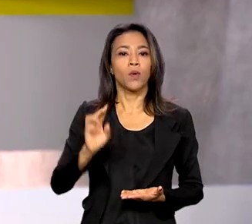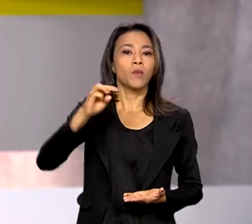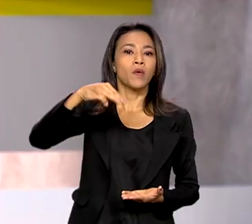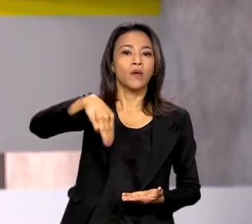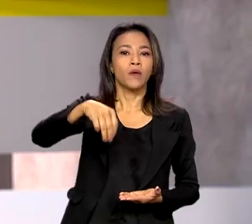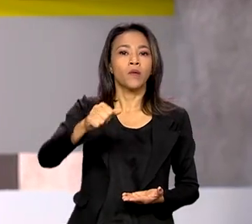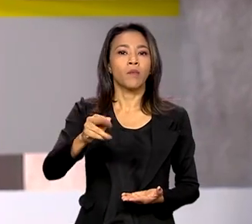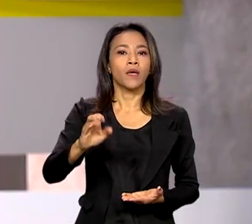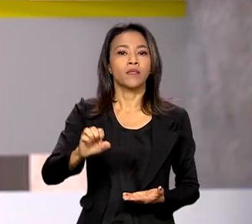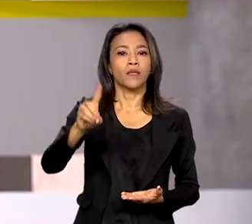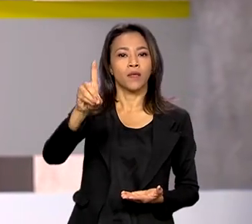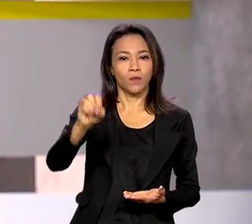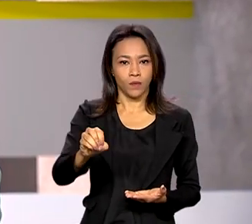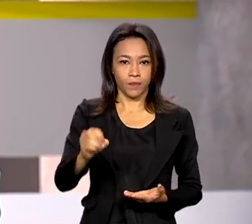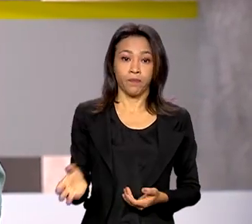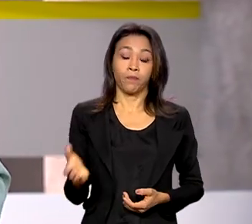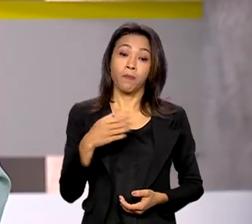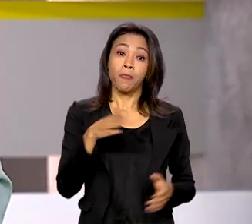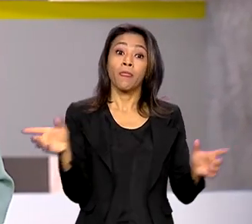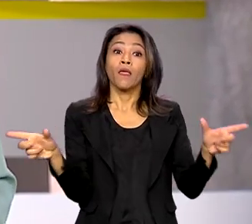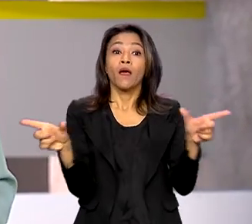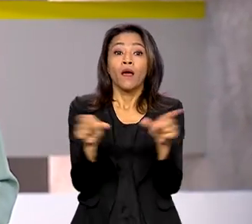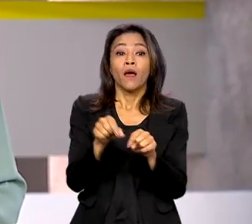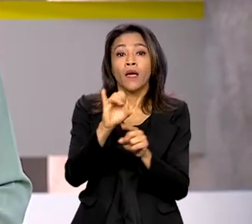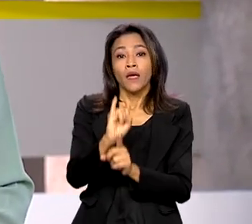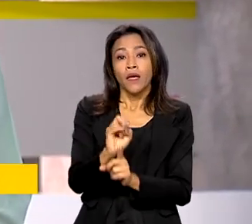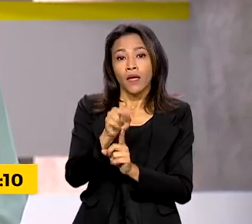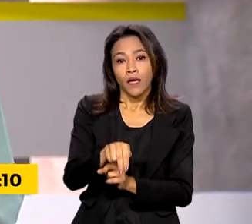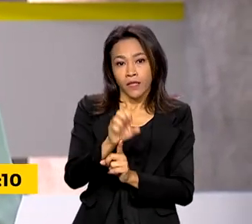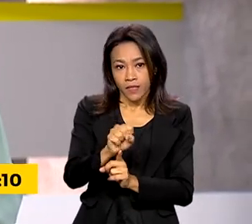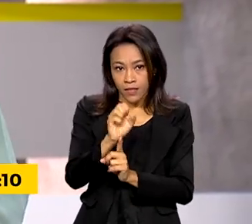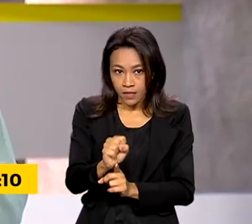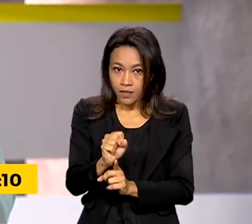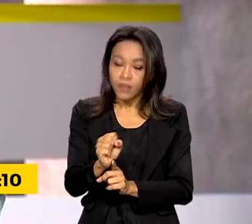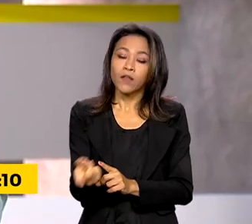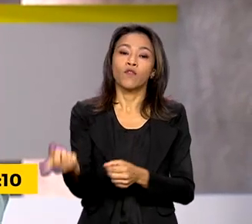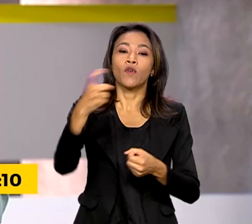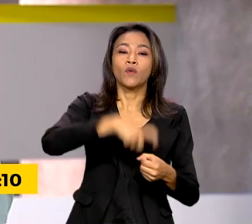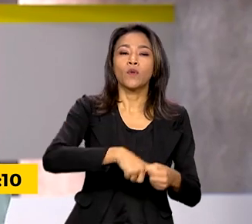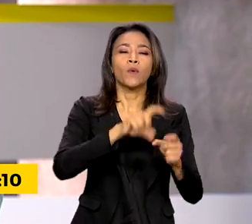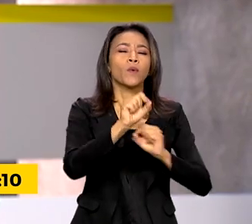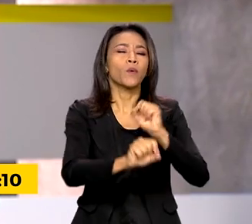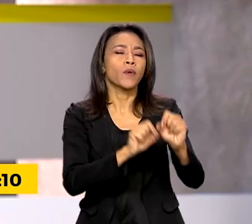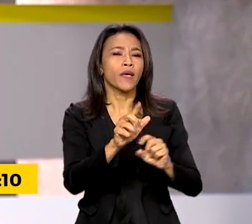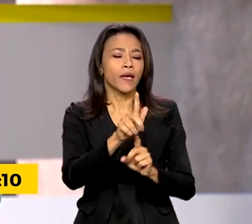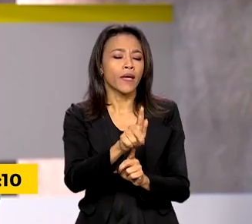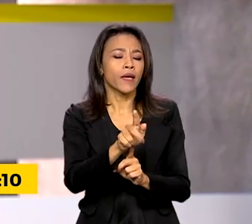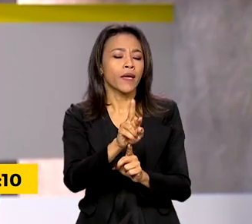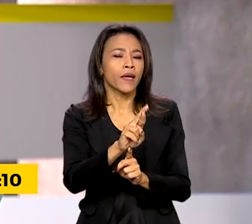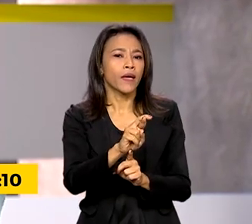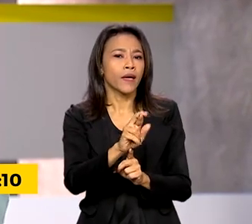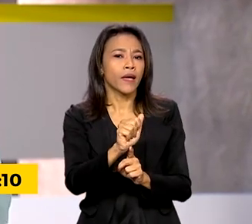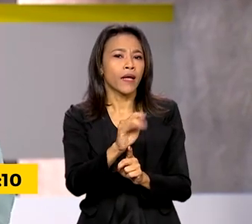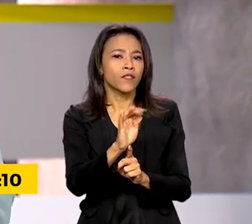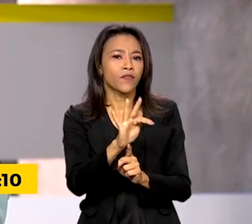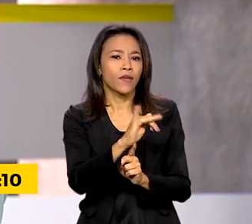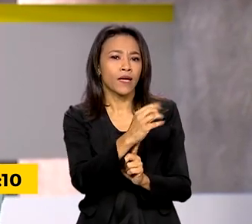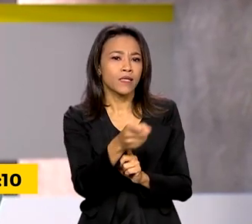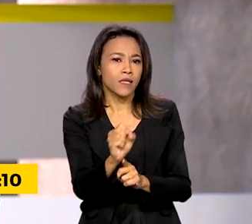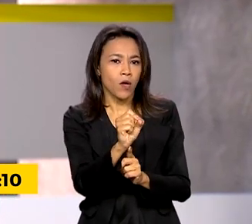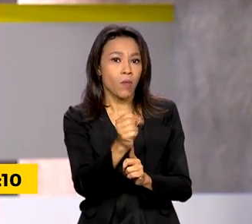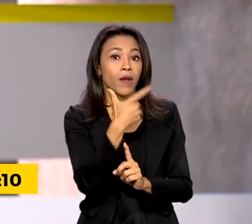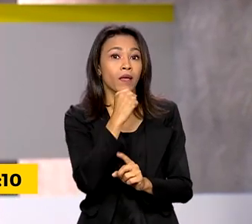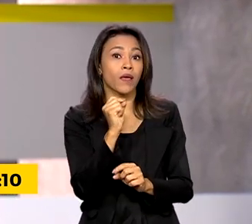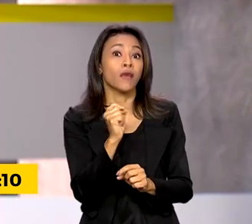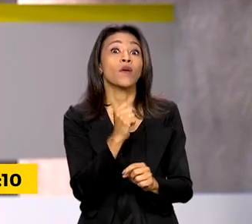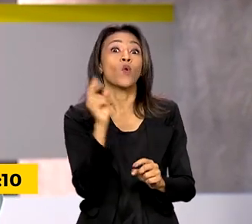O INSS retomou a gratificação de servidores por atendimentos prestados. A meta é zerar